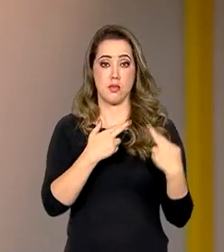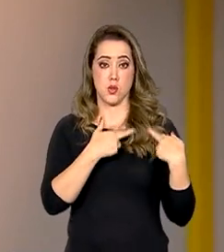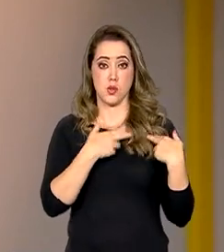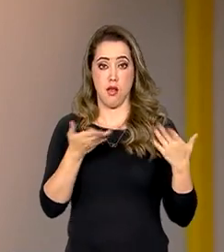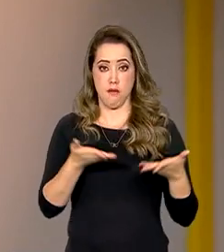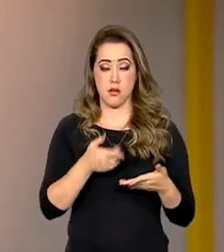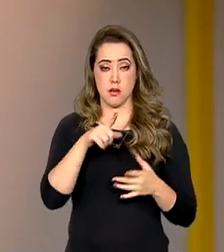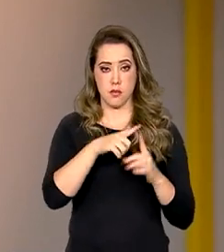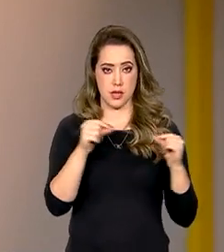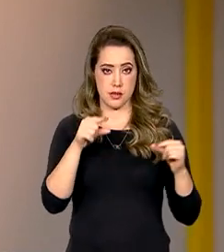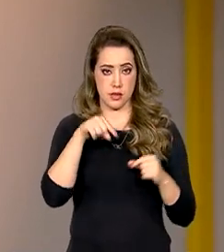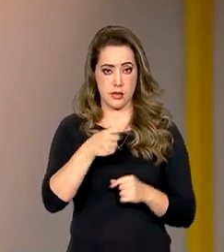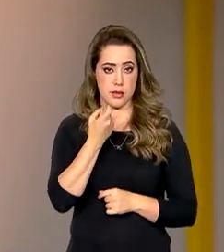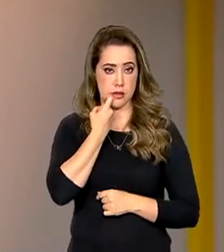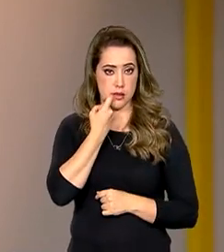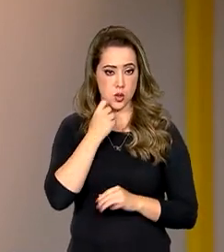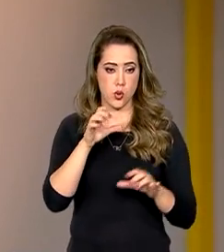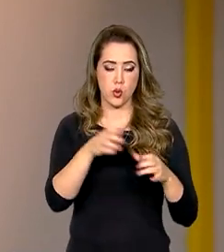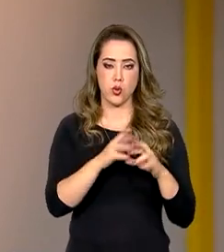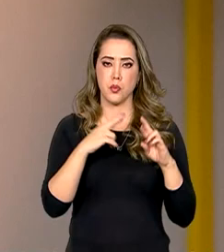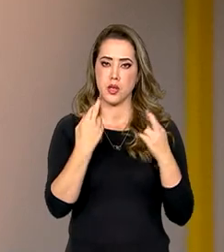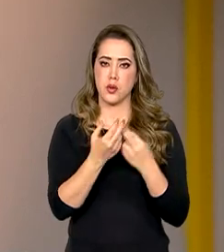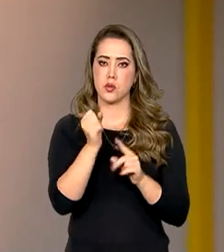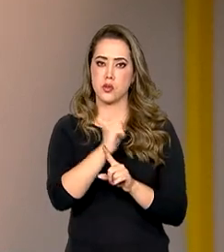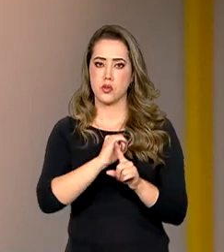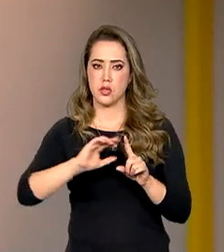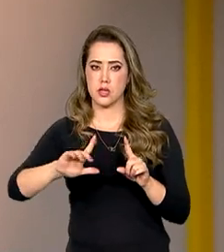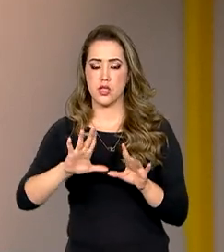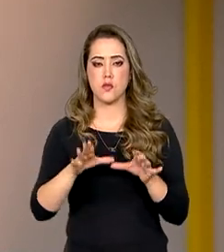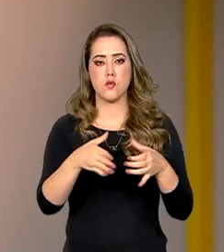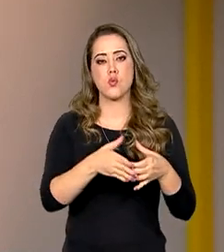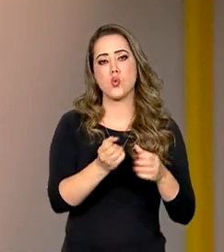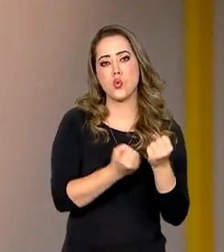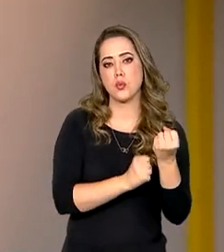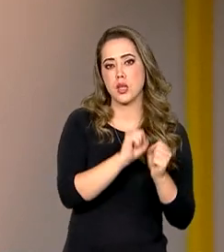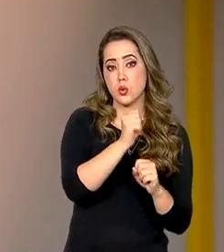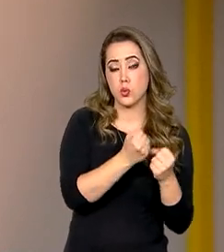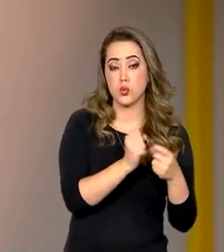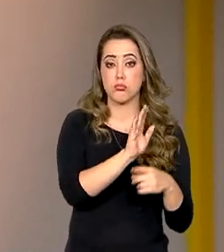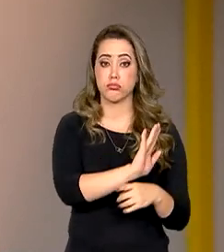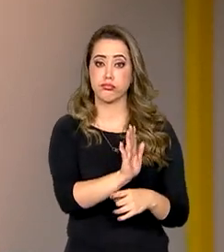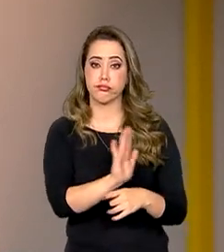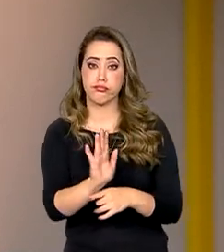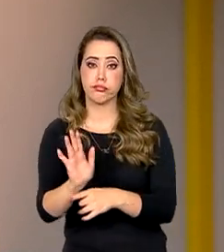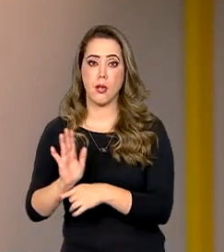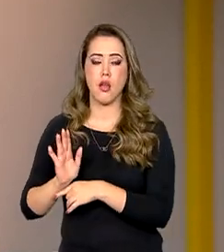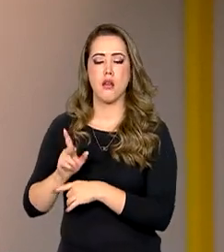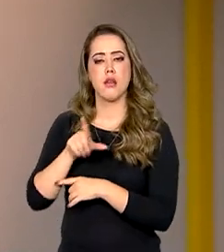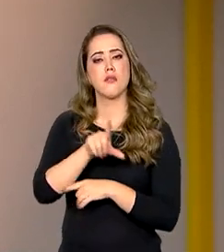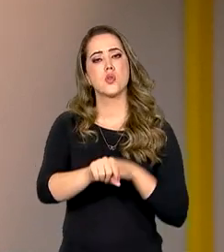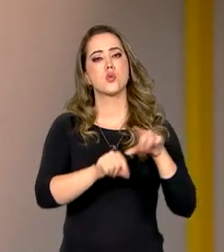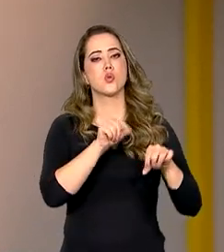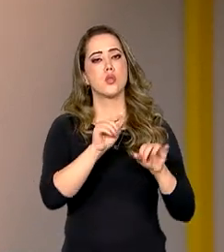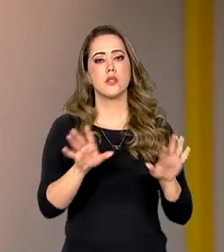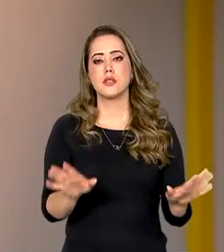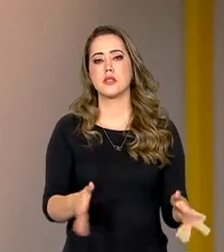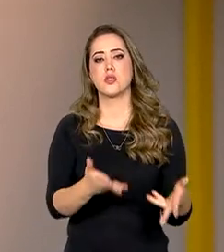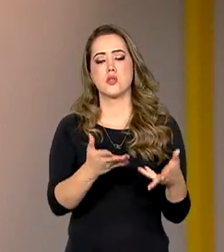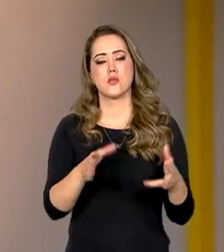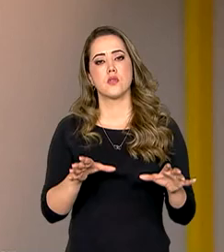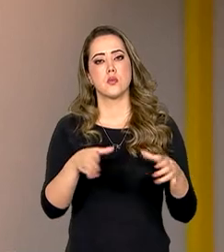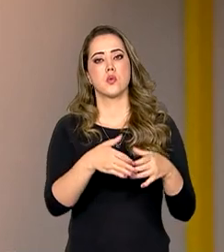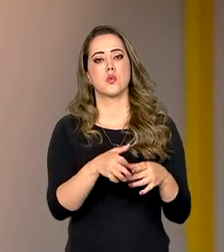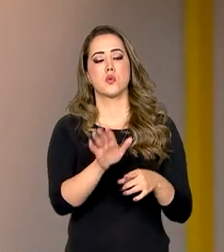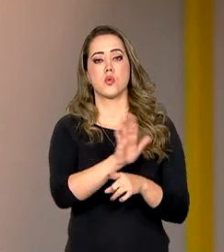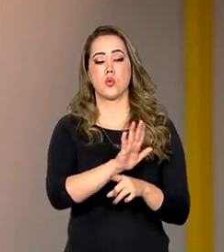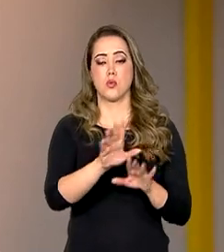governo, sociedade civil e representantes da indústria cinematográfica que juntos vão definir ações de incentivo para o